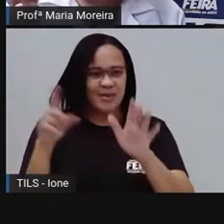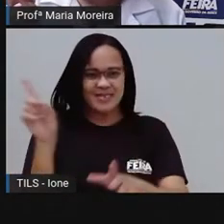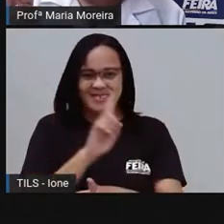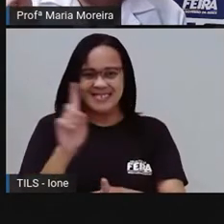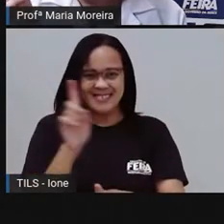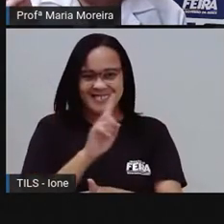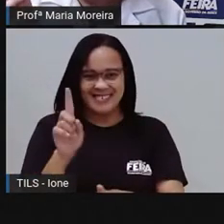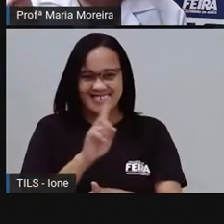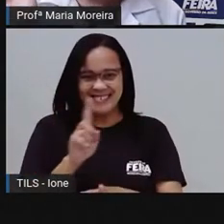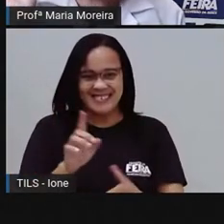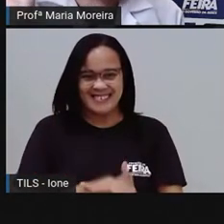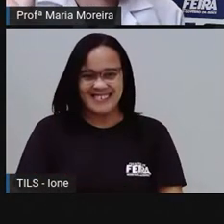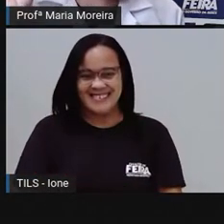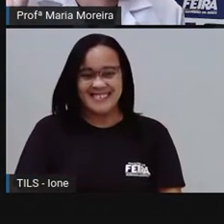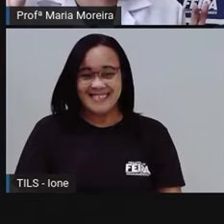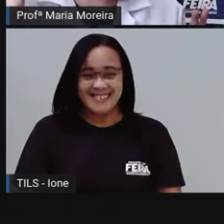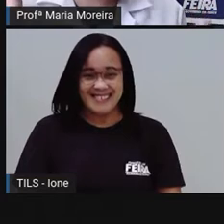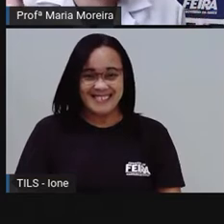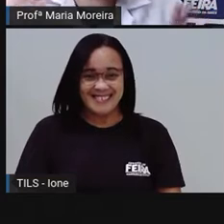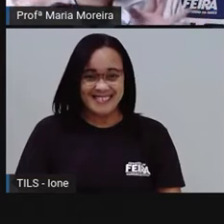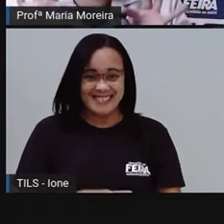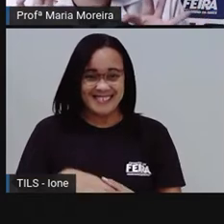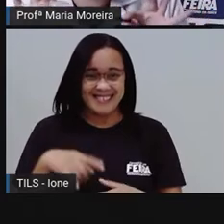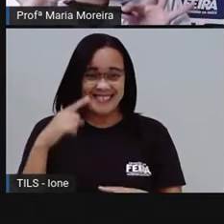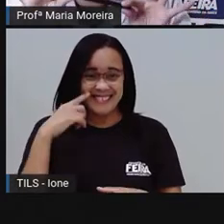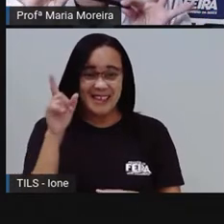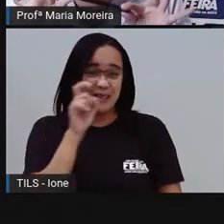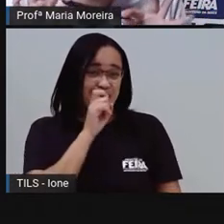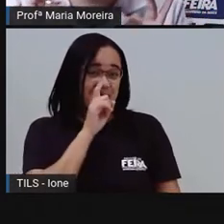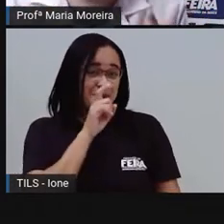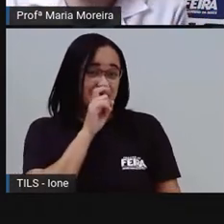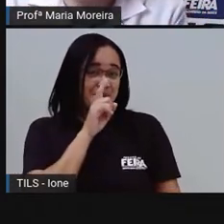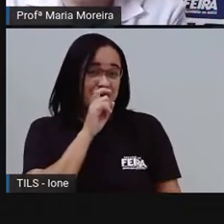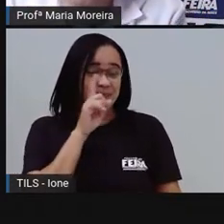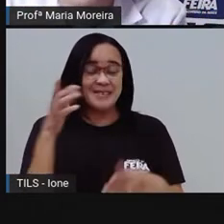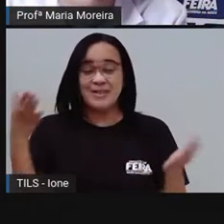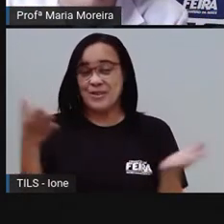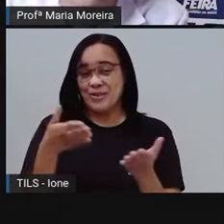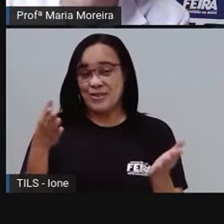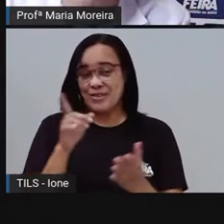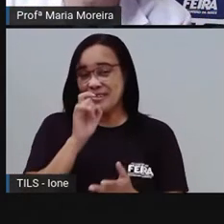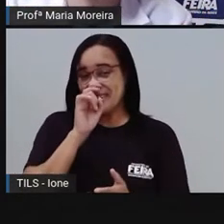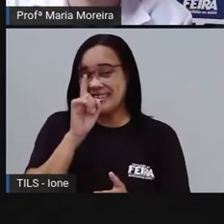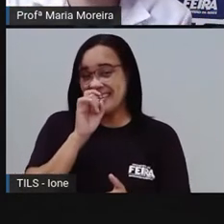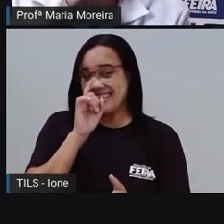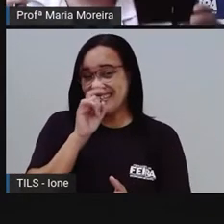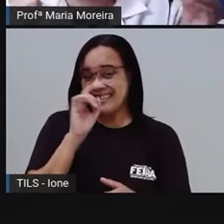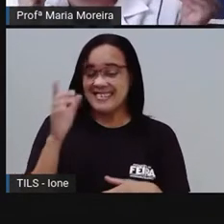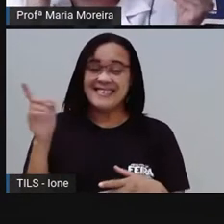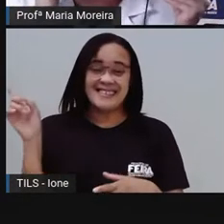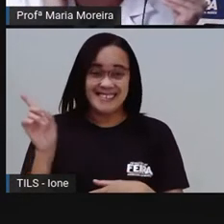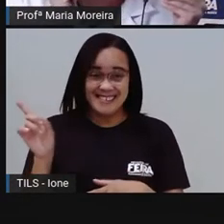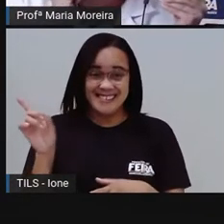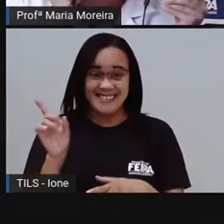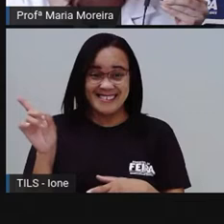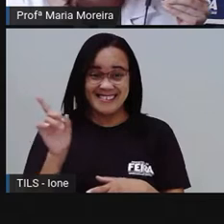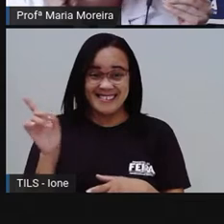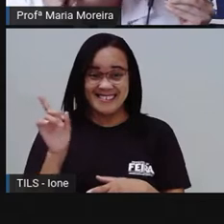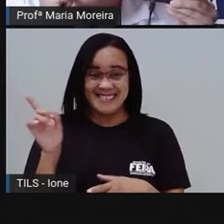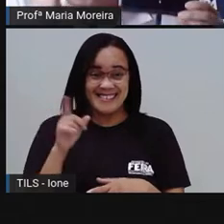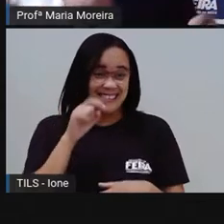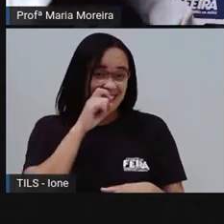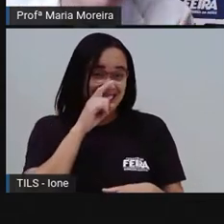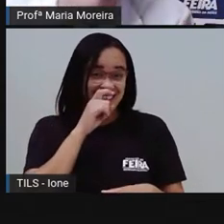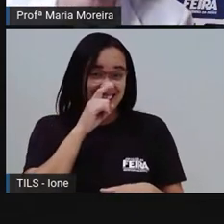novo. Não, é porque eu tô um nojo. Eu tô um nojo, gente, com isso aqui. Ó, tô mostrando as imagens. Ah,